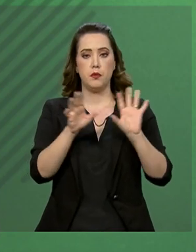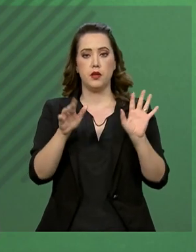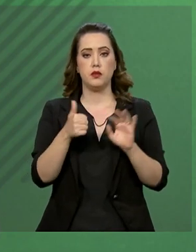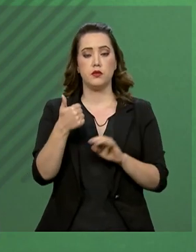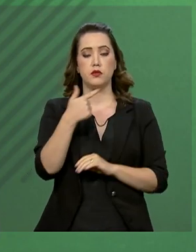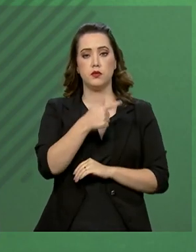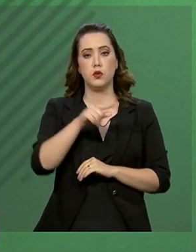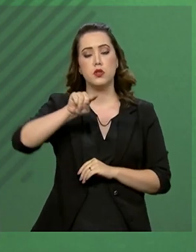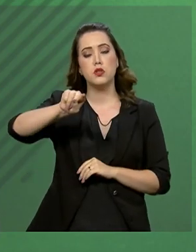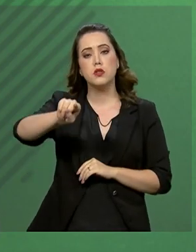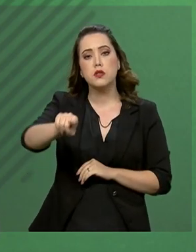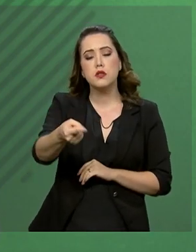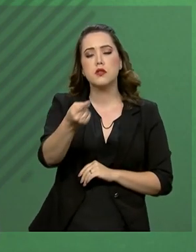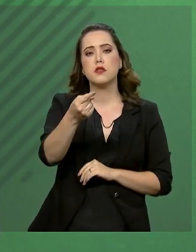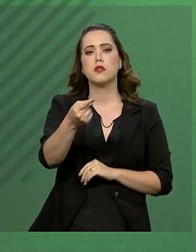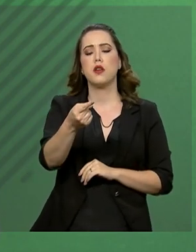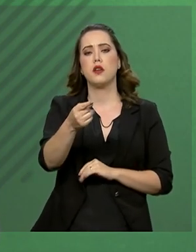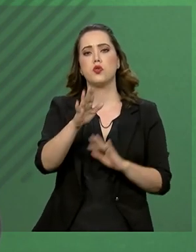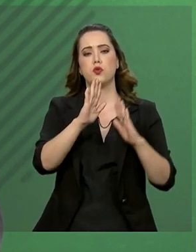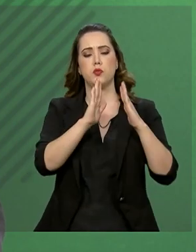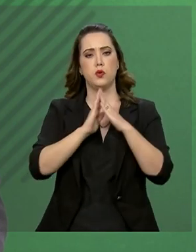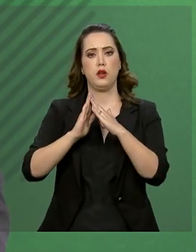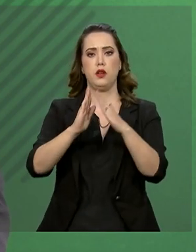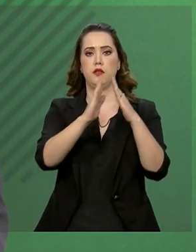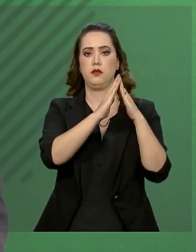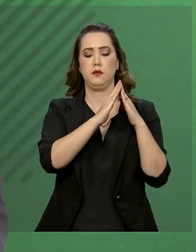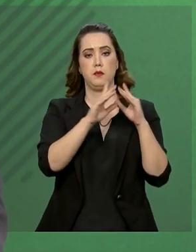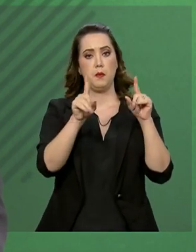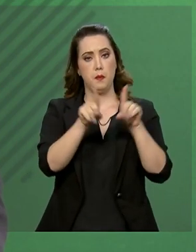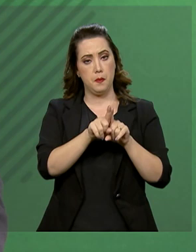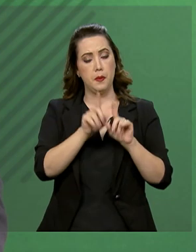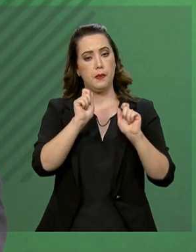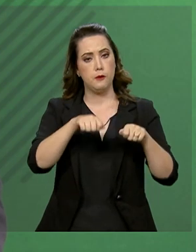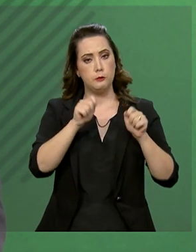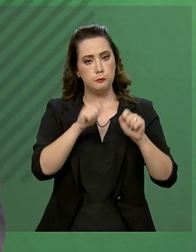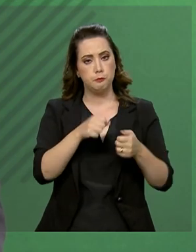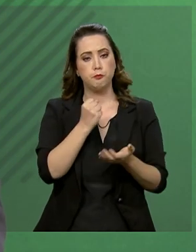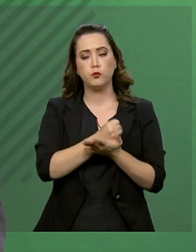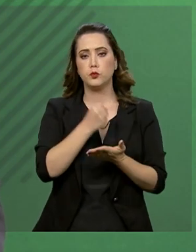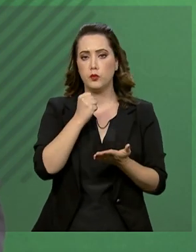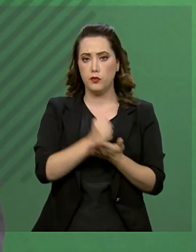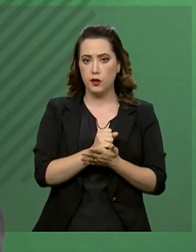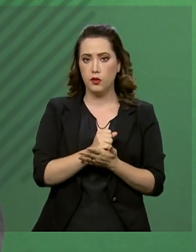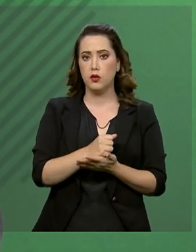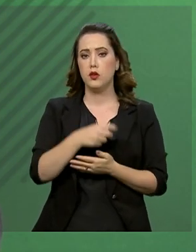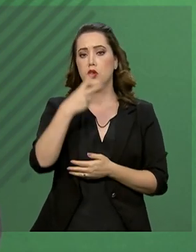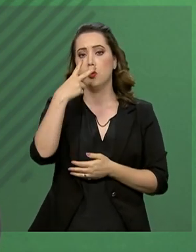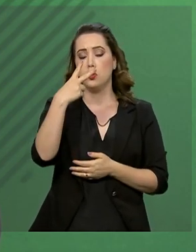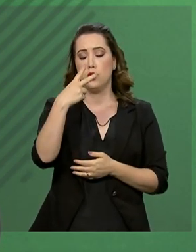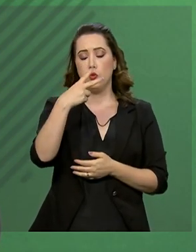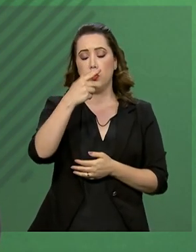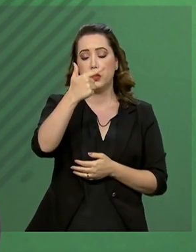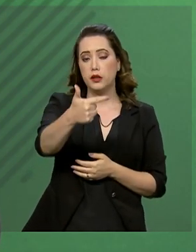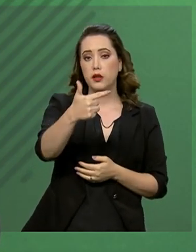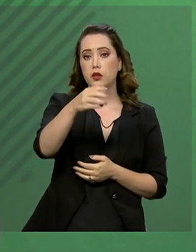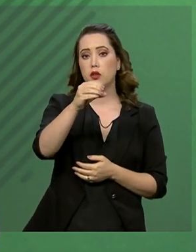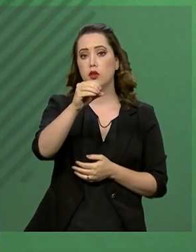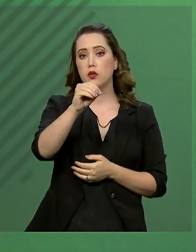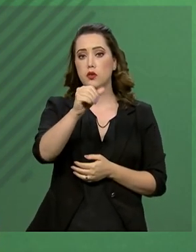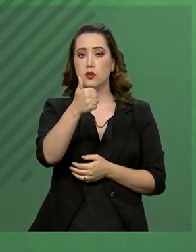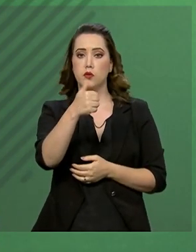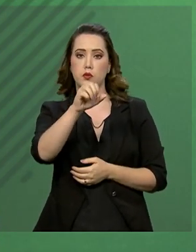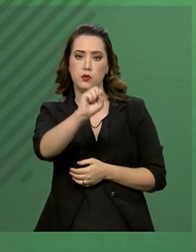17 mil unidades habitacionais, contratadas em 2018, e a